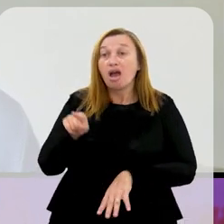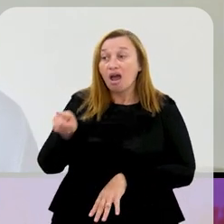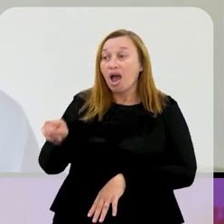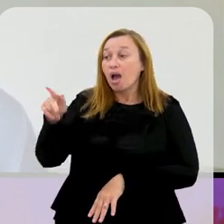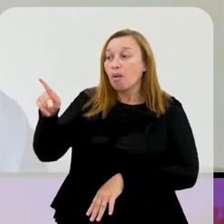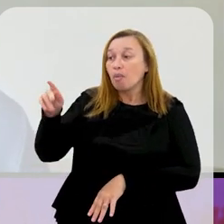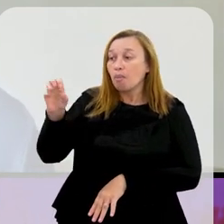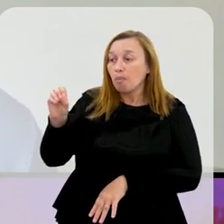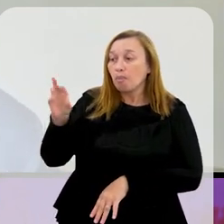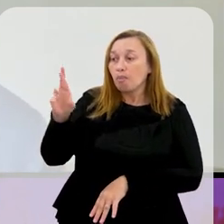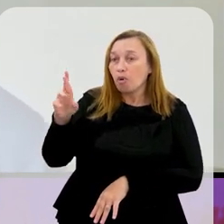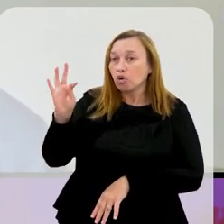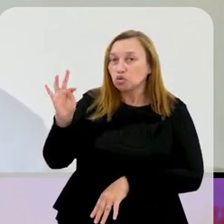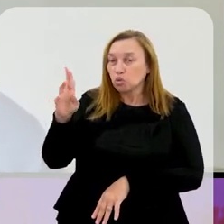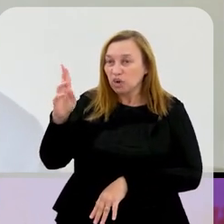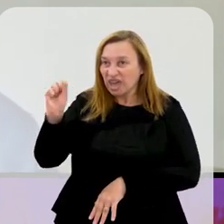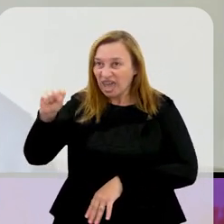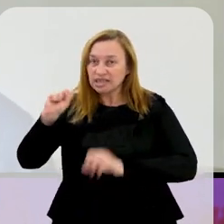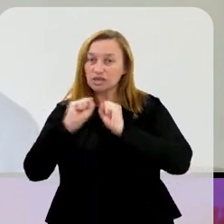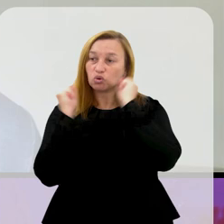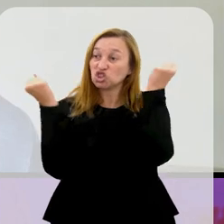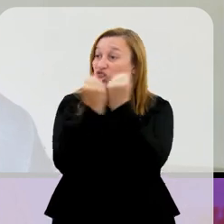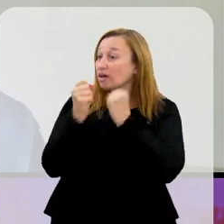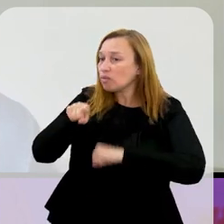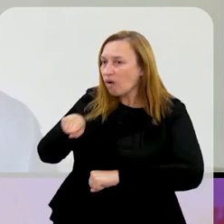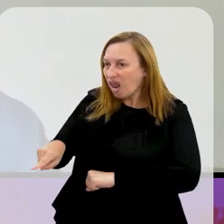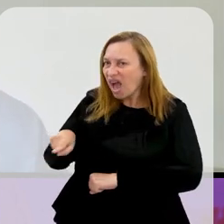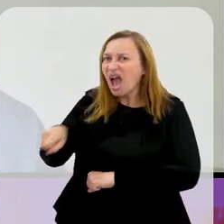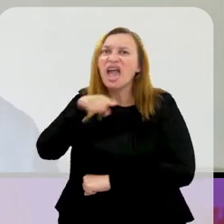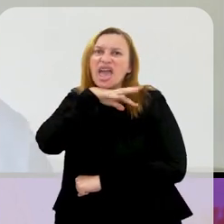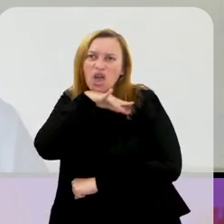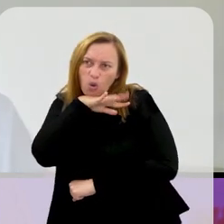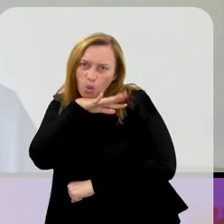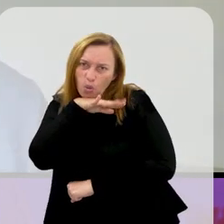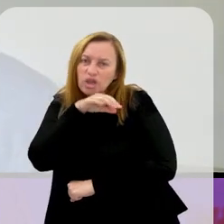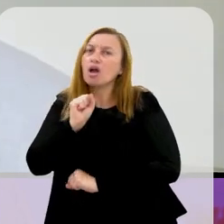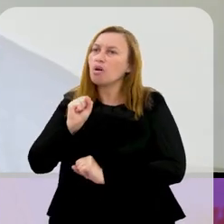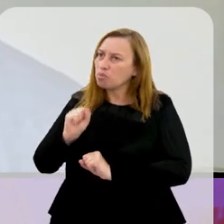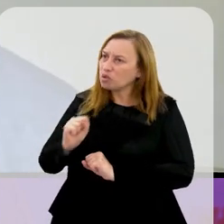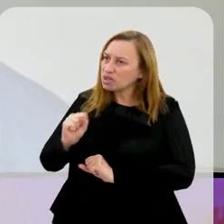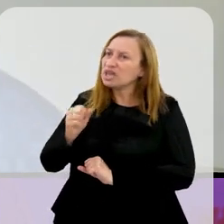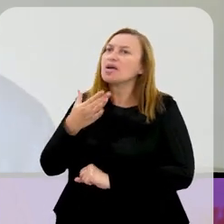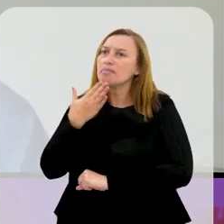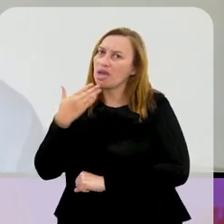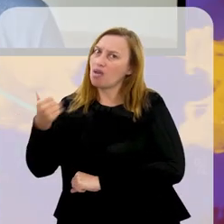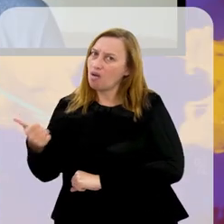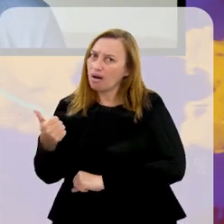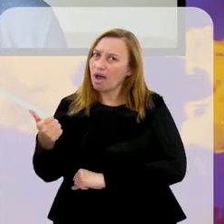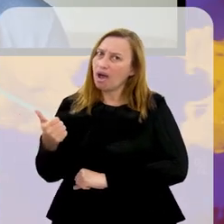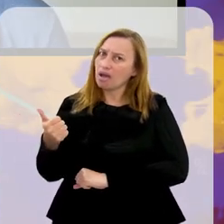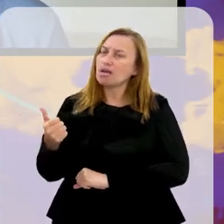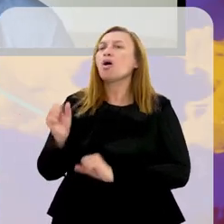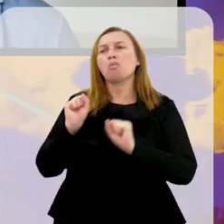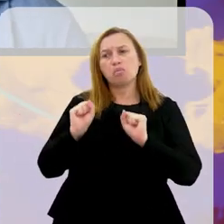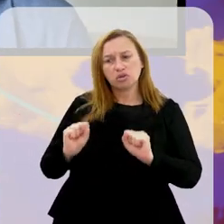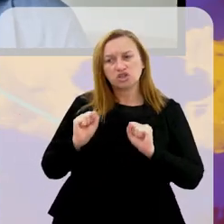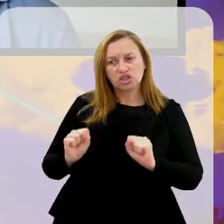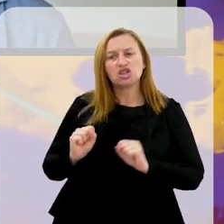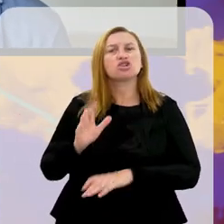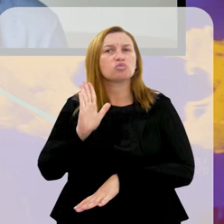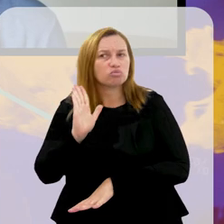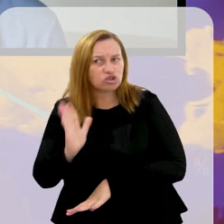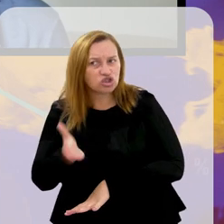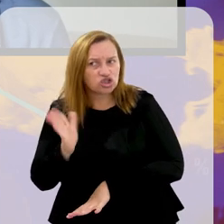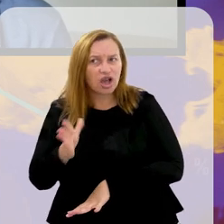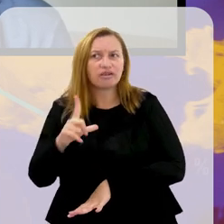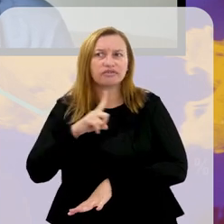campo da Portuguesa, da Ilha do Governador, é mal aproveitado. Ele podia ser o campo desses jogos dos grandes contra os pequenos. Podia, como